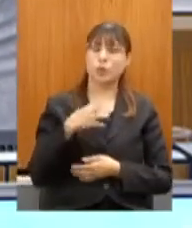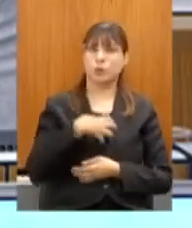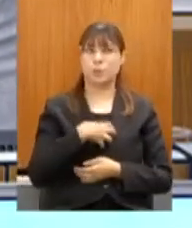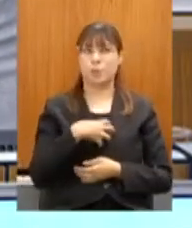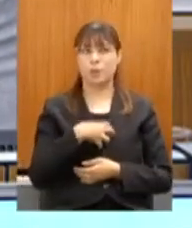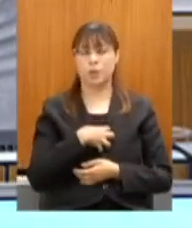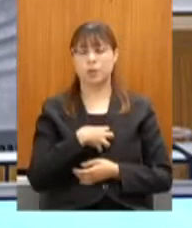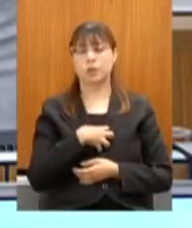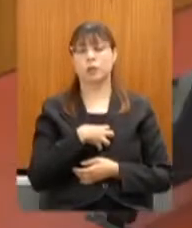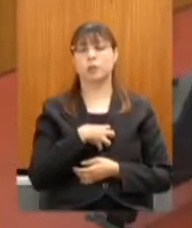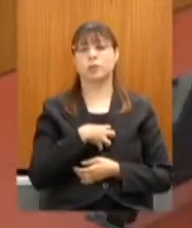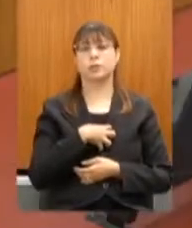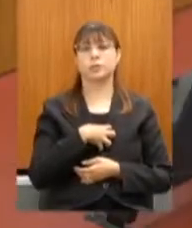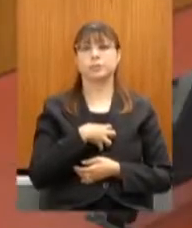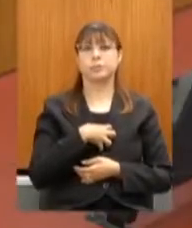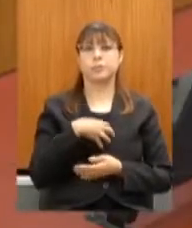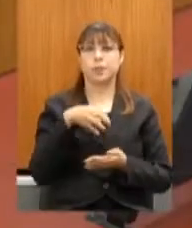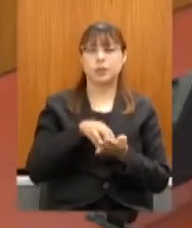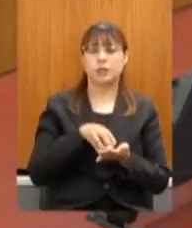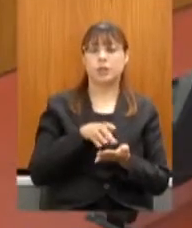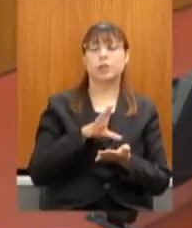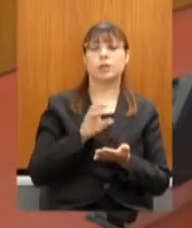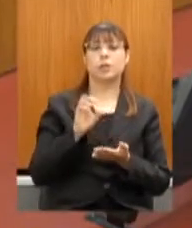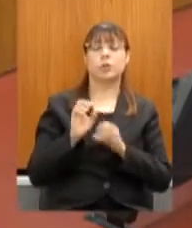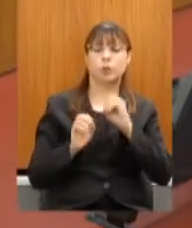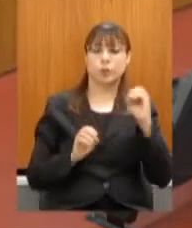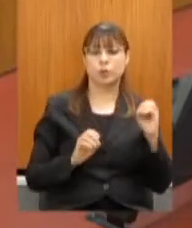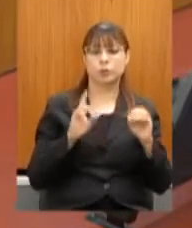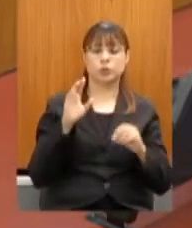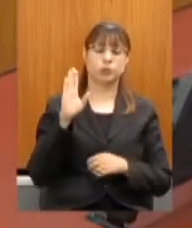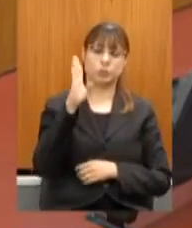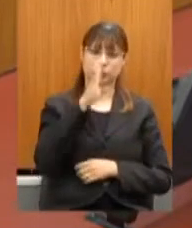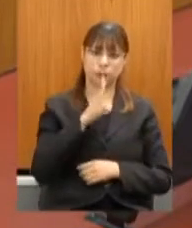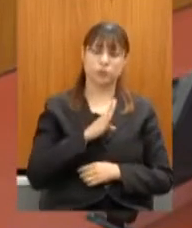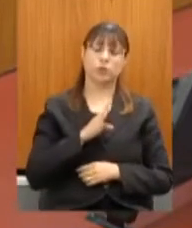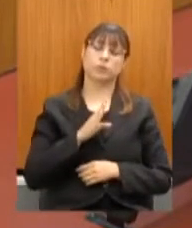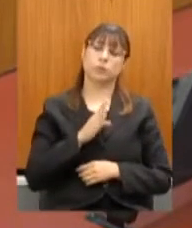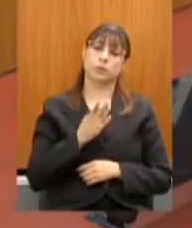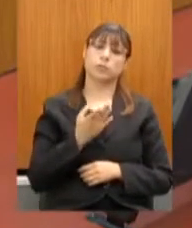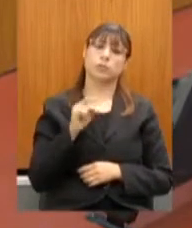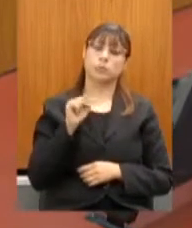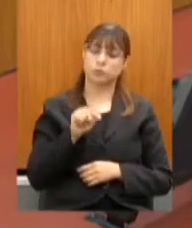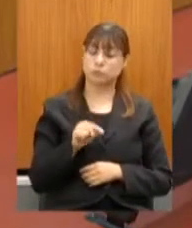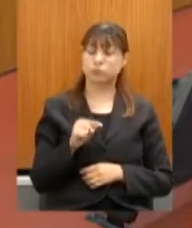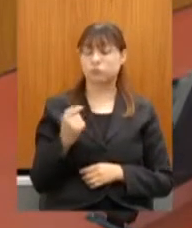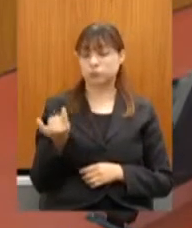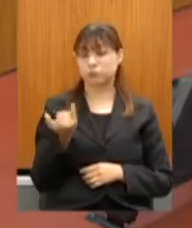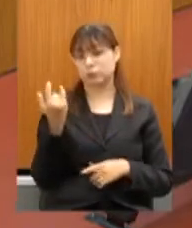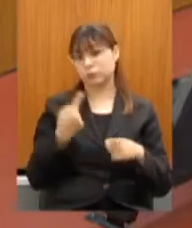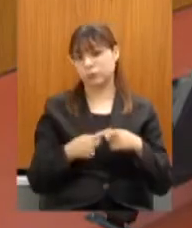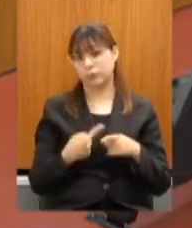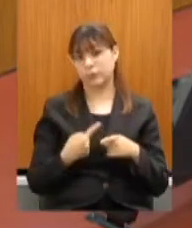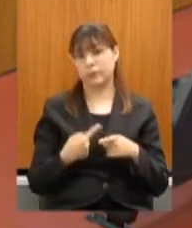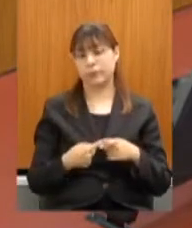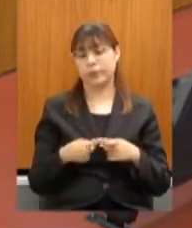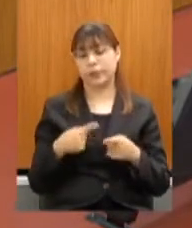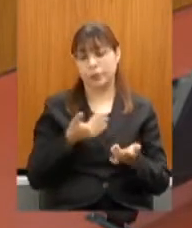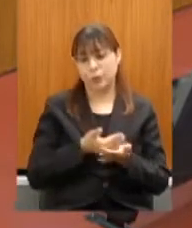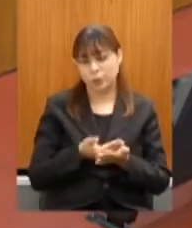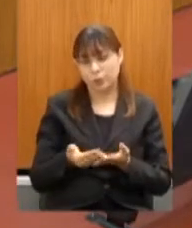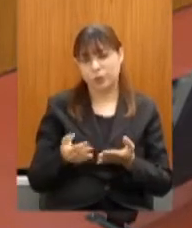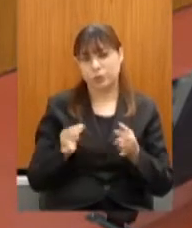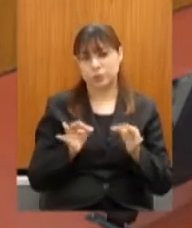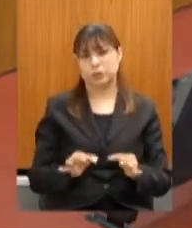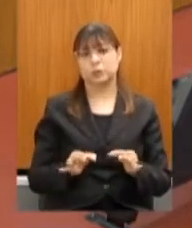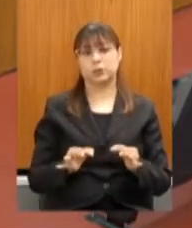e Centro-Oeste do Brasil. Isso vai significar muito porque nós finalmente vamos entrar nos